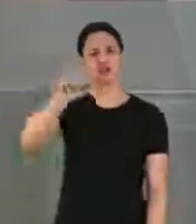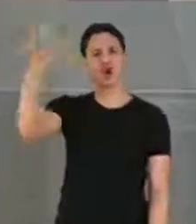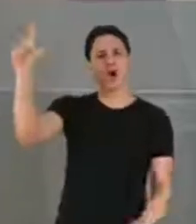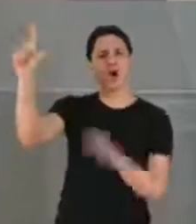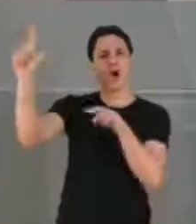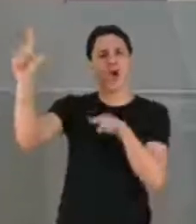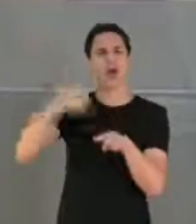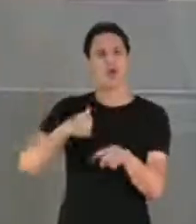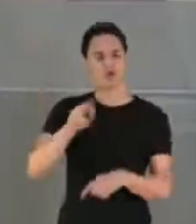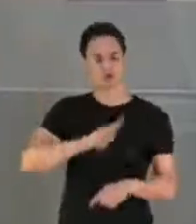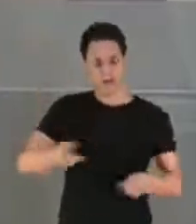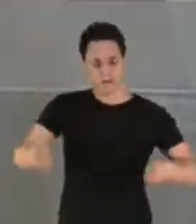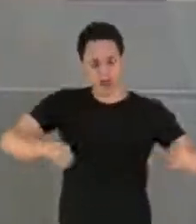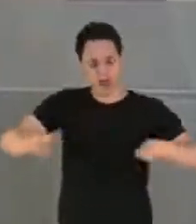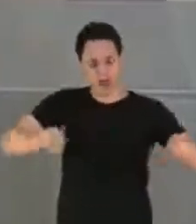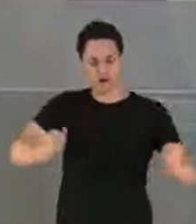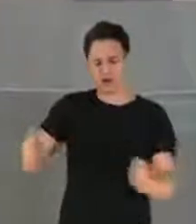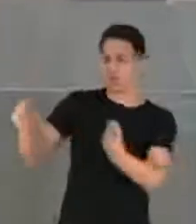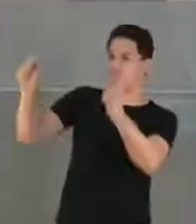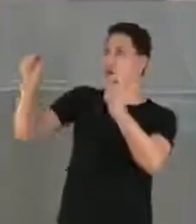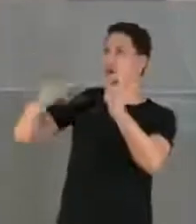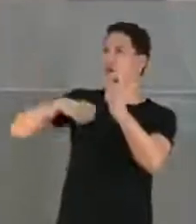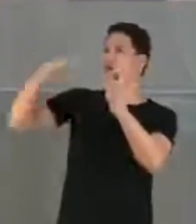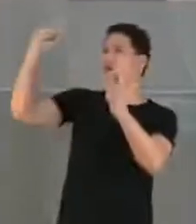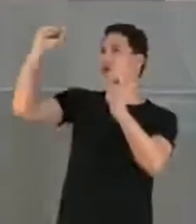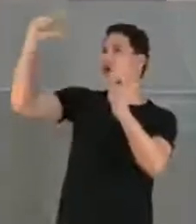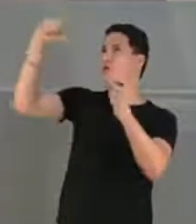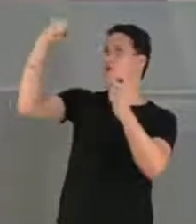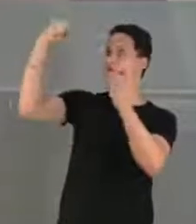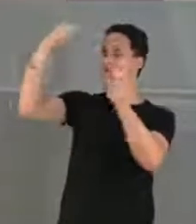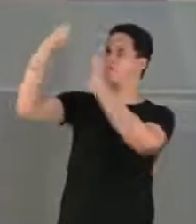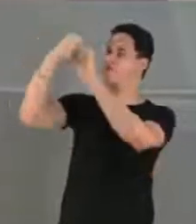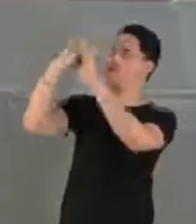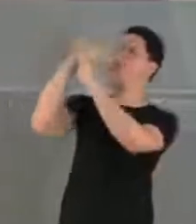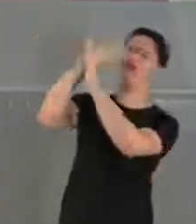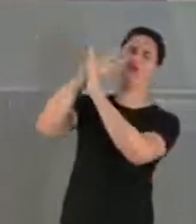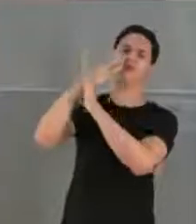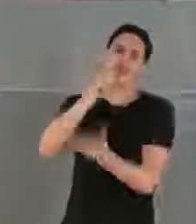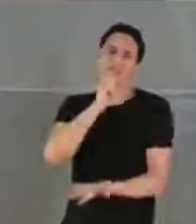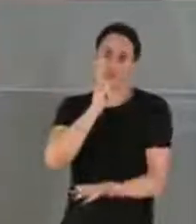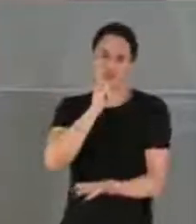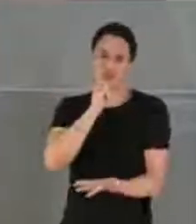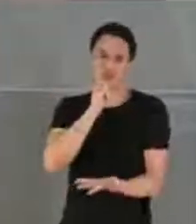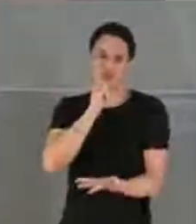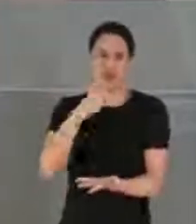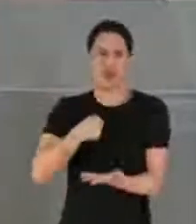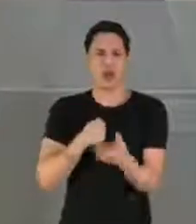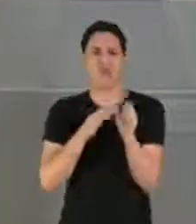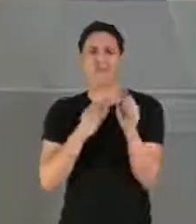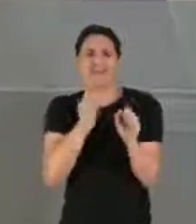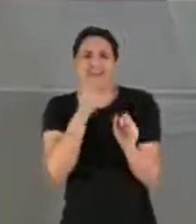narrativas, não adianta fazer com que as pessoas pensem que alguém é melhor do que o outro aqui, não.